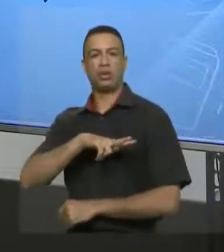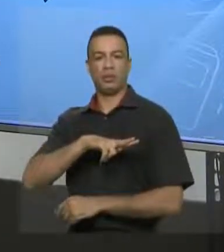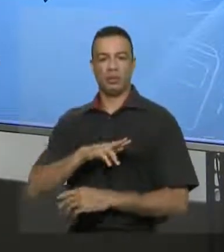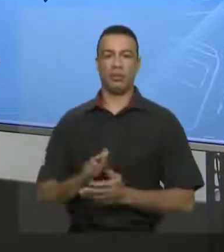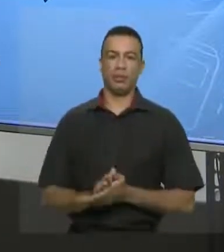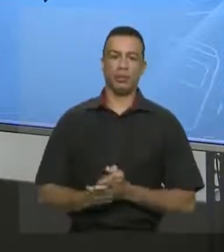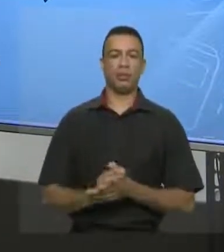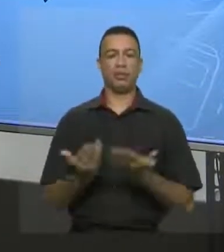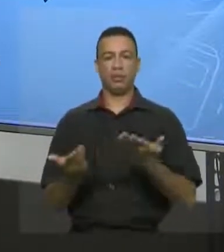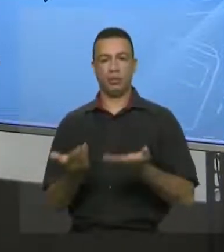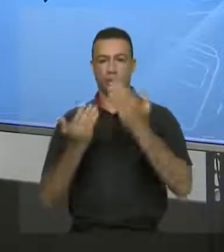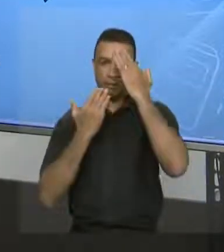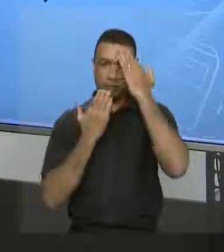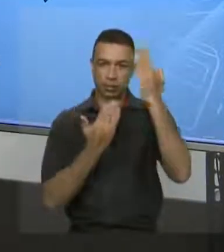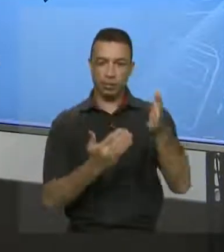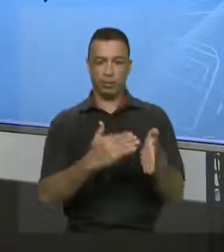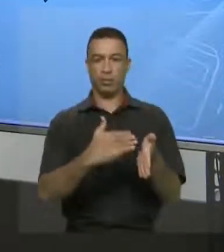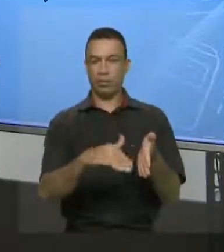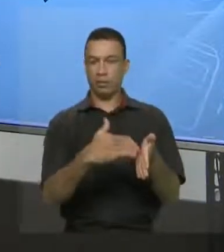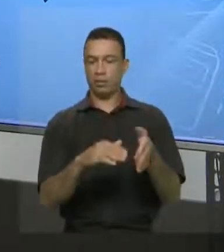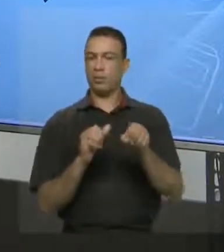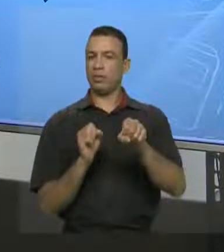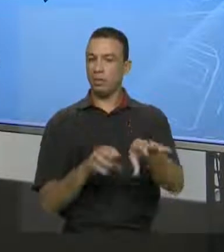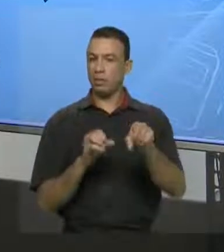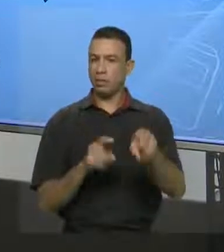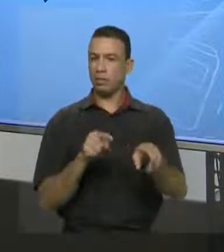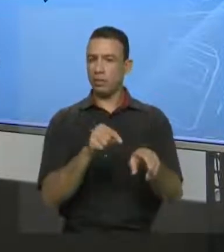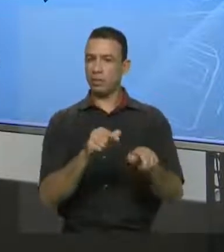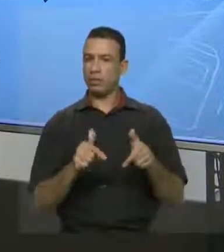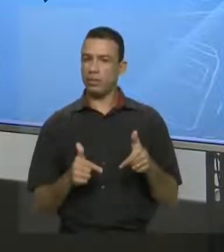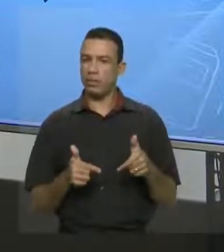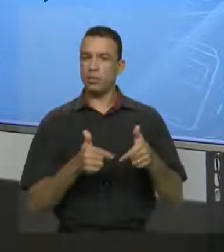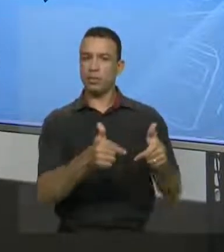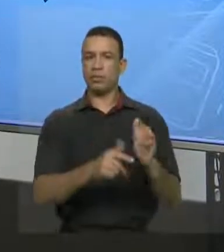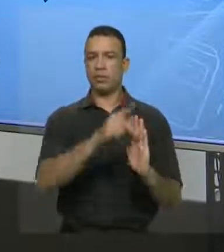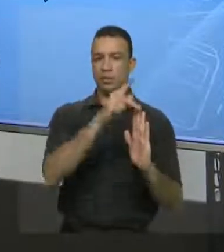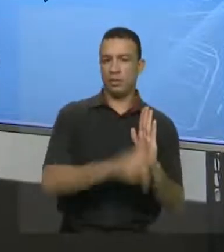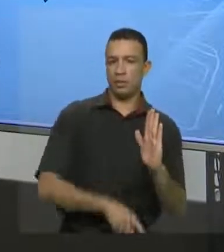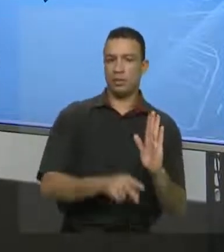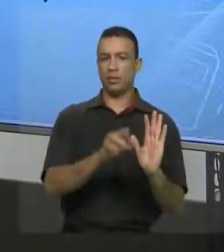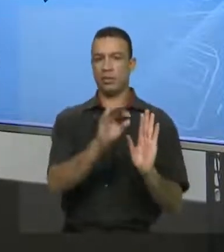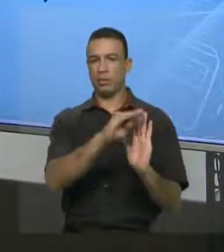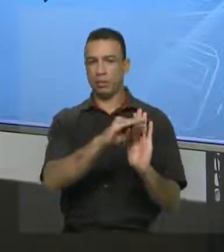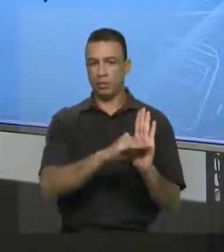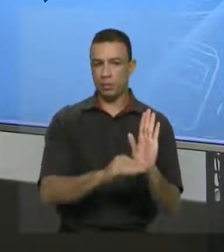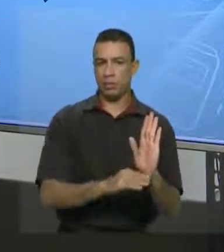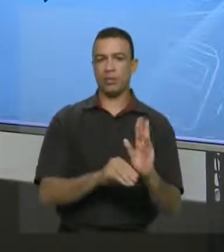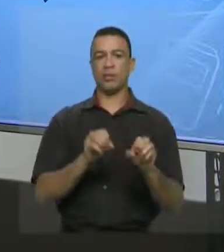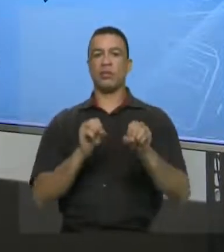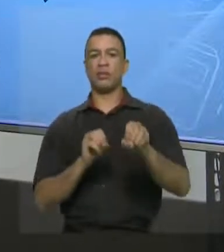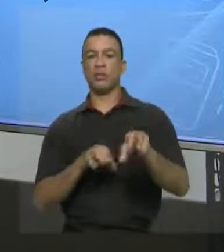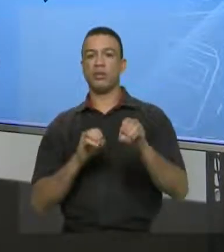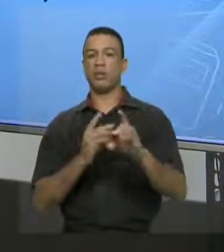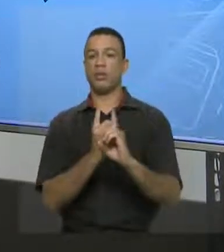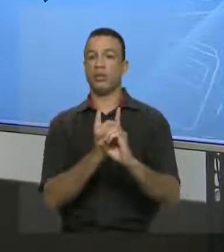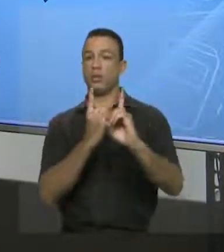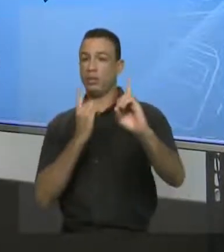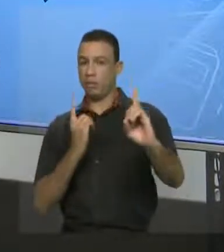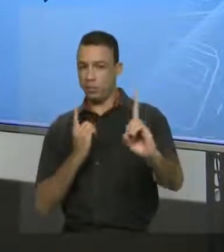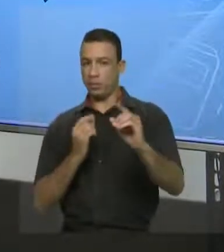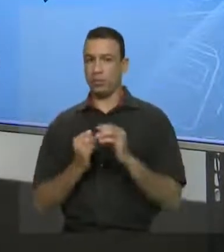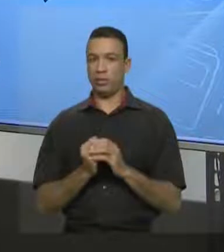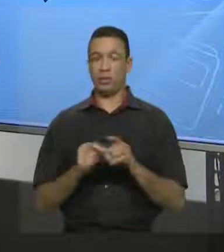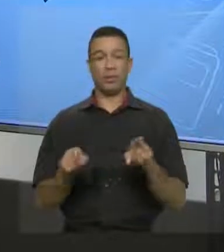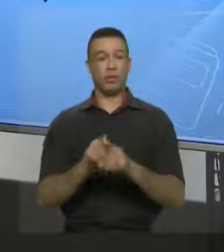à Secretaria de Educação pela iniciativa, pelo projeto das aulas, das videoaulas, tá? E um